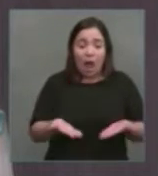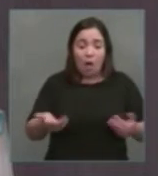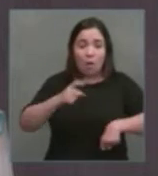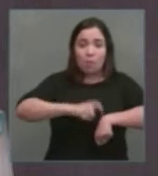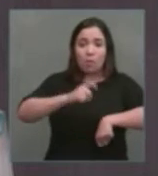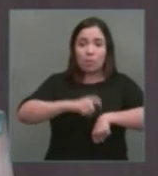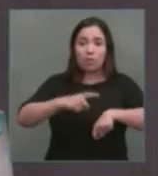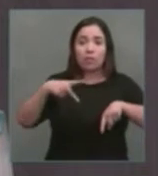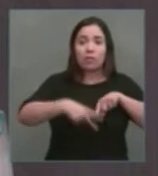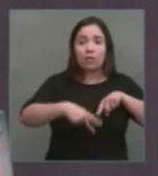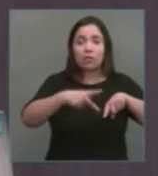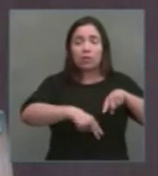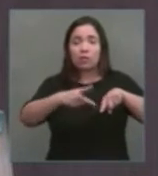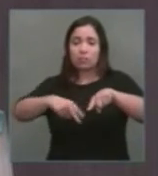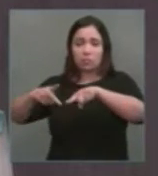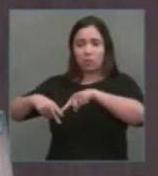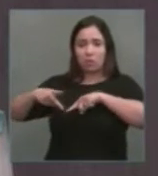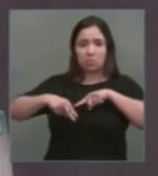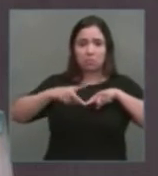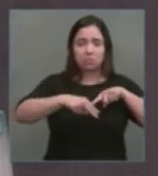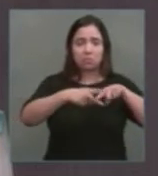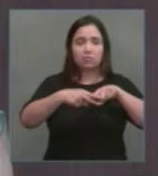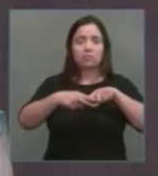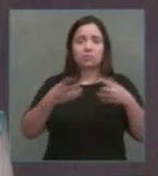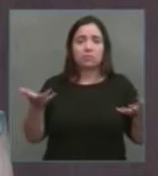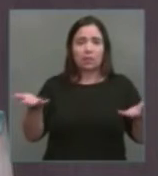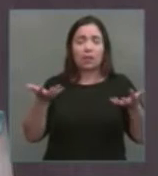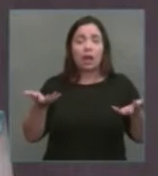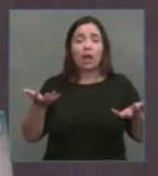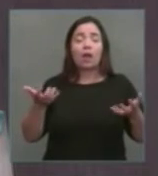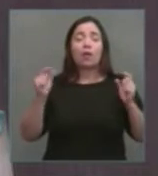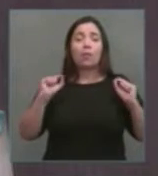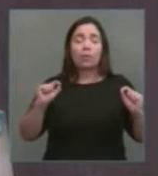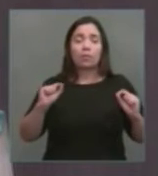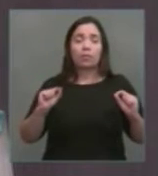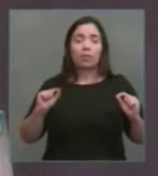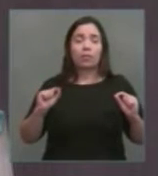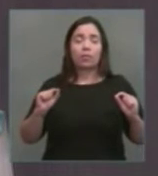São maquiavélicos, na medida que eles querem, sobretudo, fazer com que